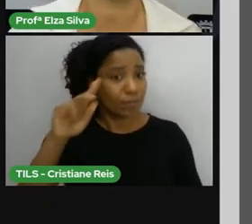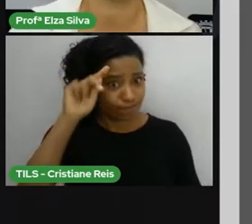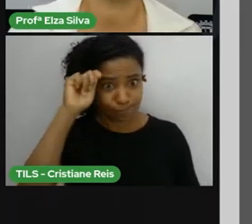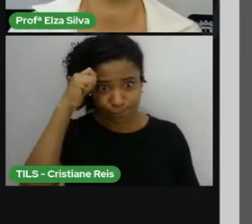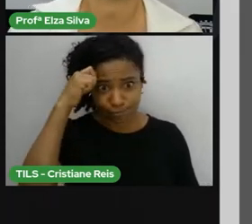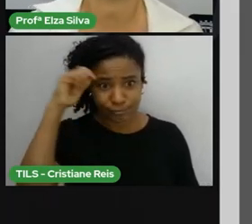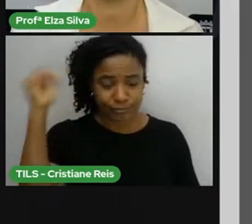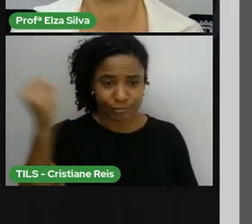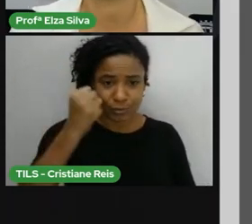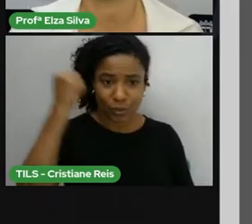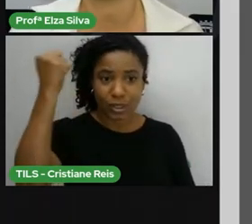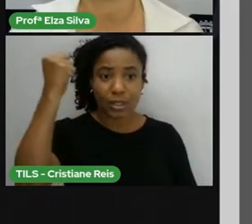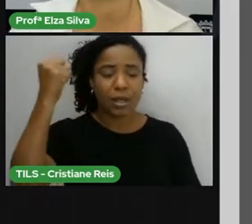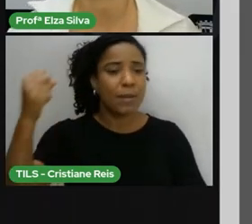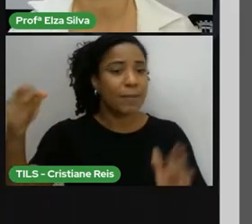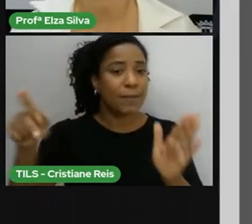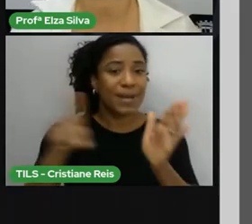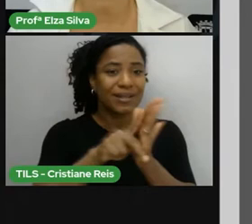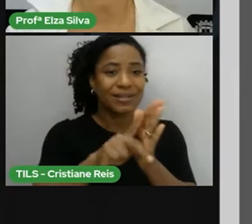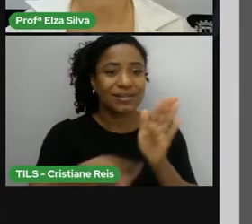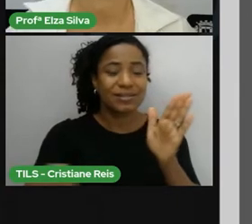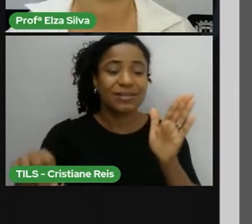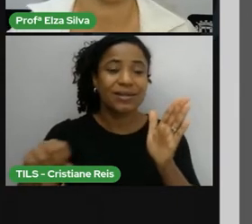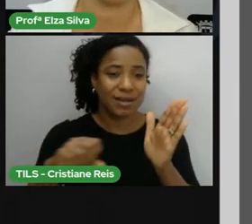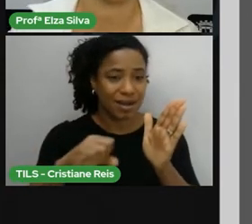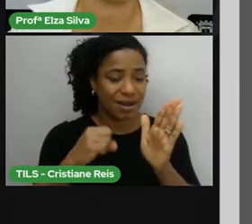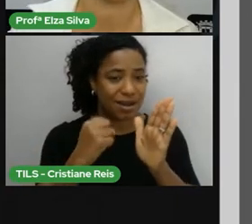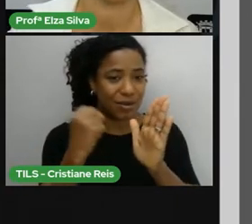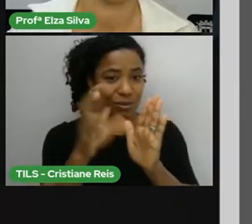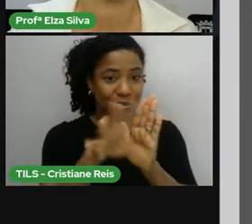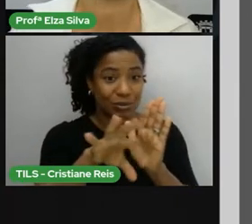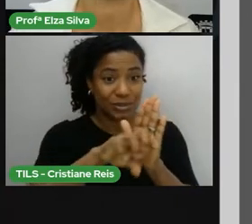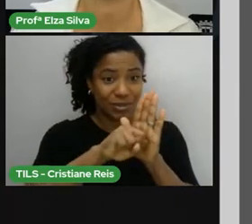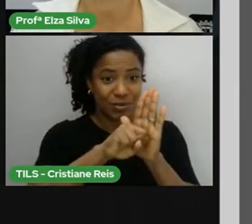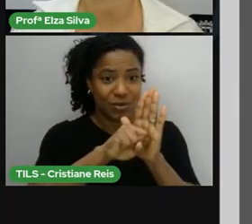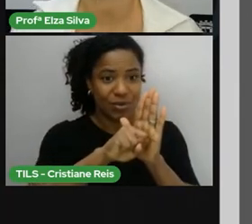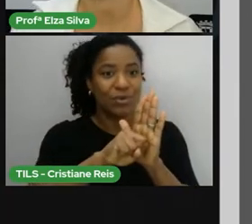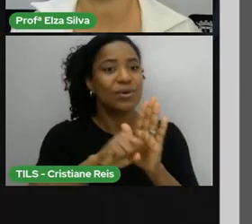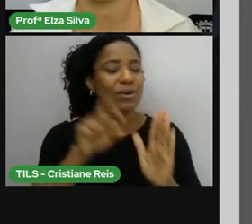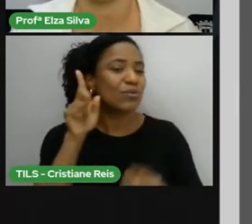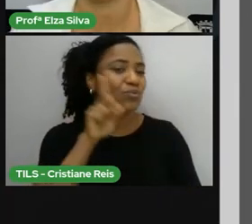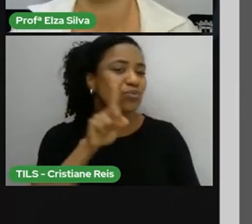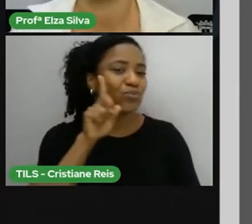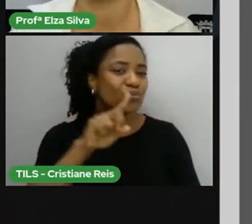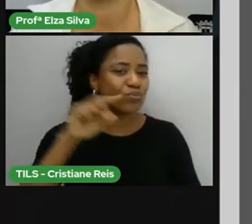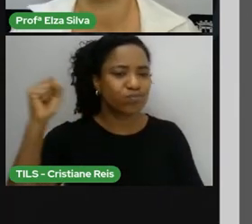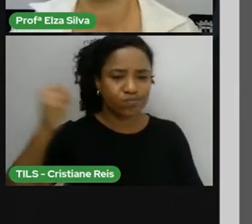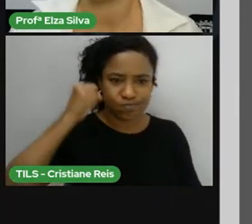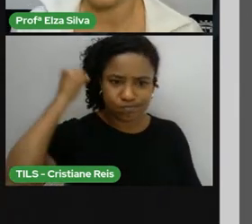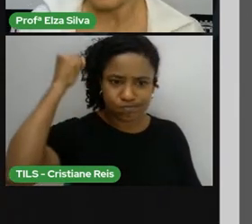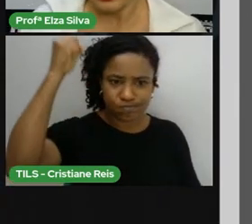Unidos, que foi utilizado pelos Panteras Negras. O punho erguido.